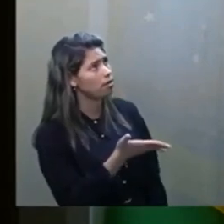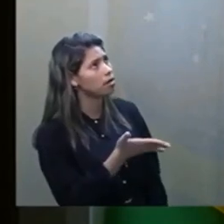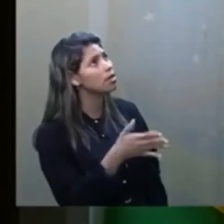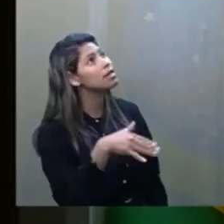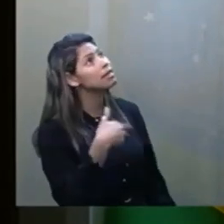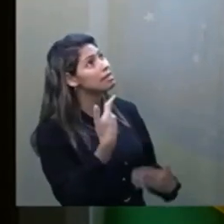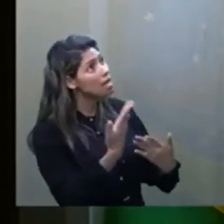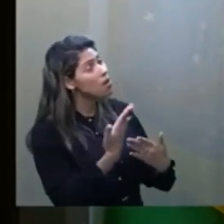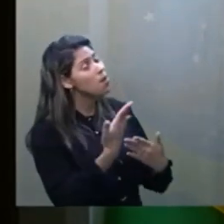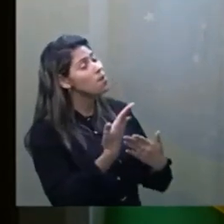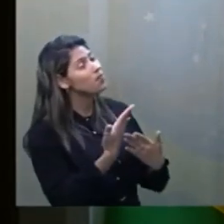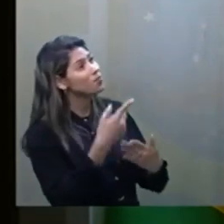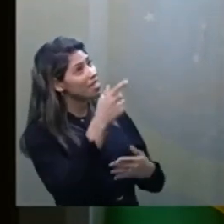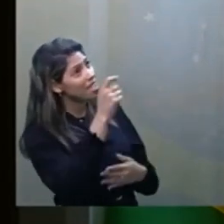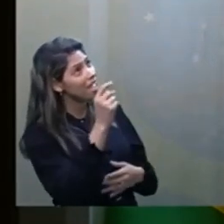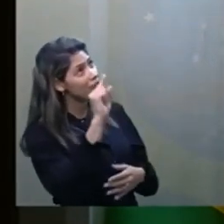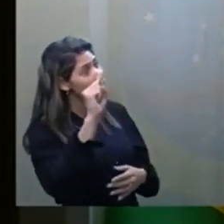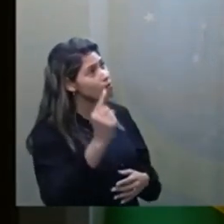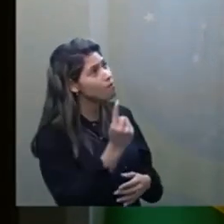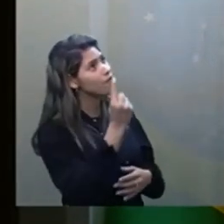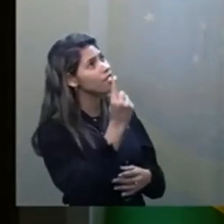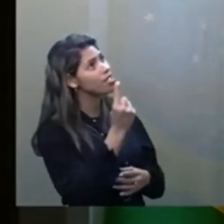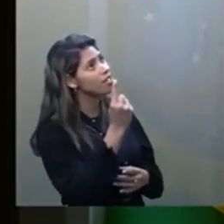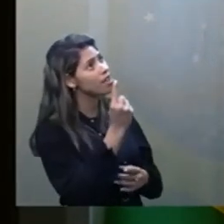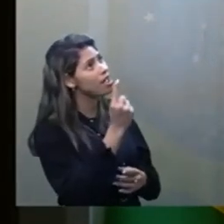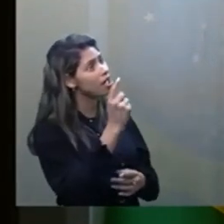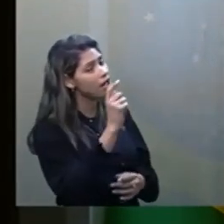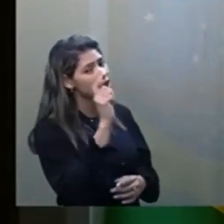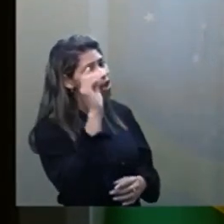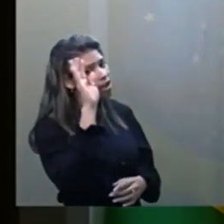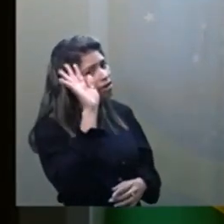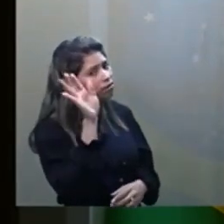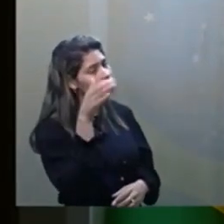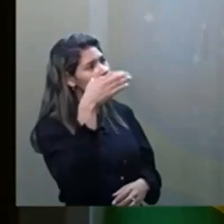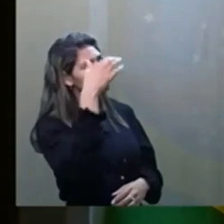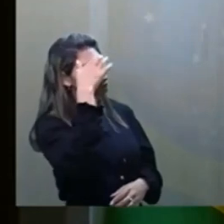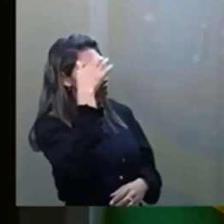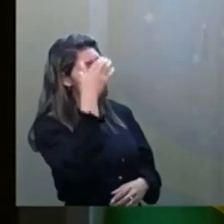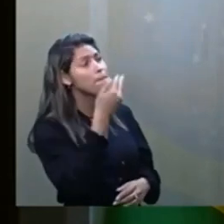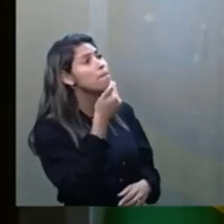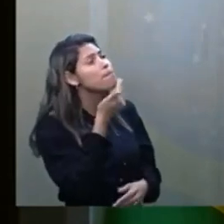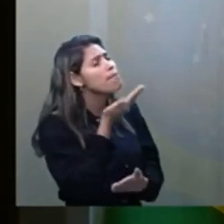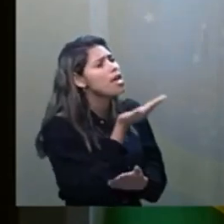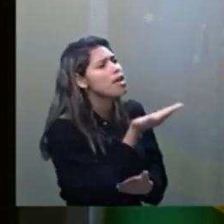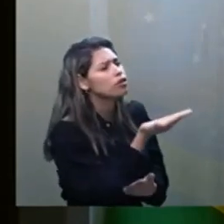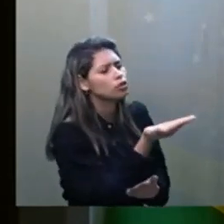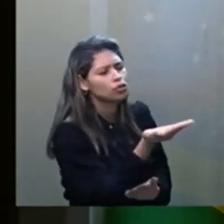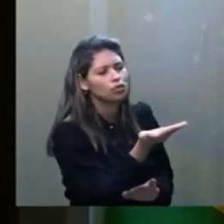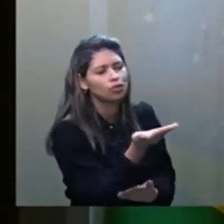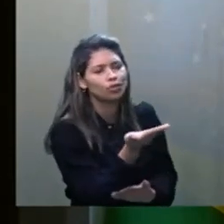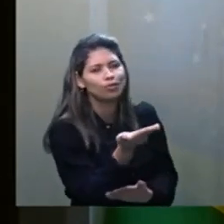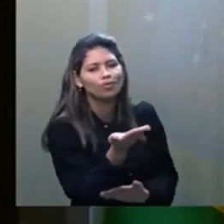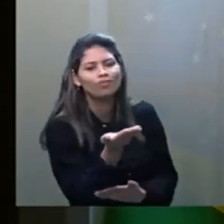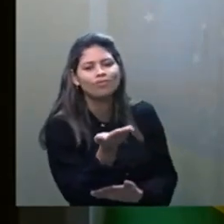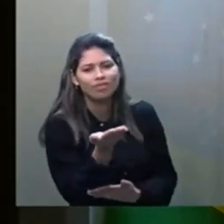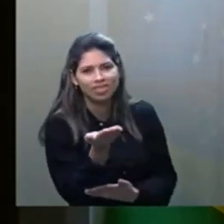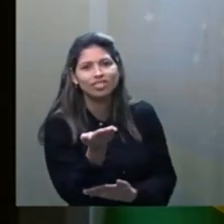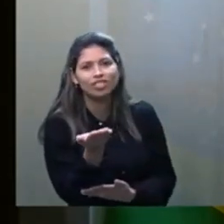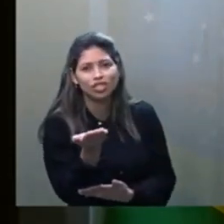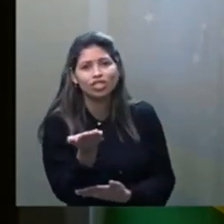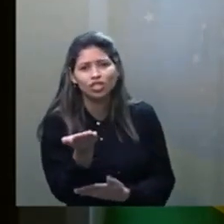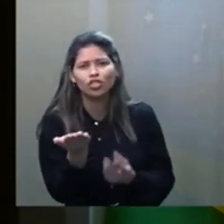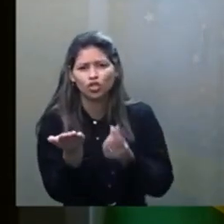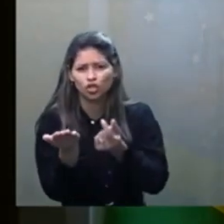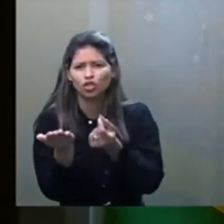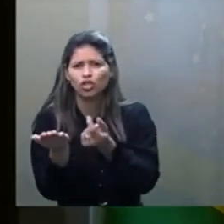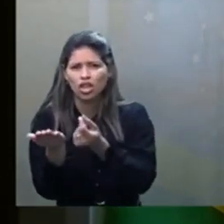E aí ele, então, vira o chapéu e sai esmolando para comprar um caixão